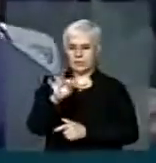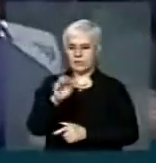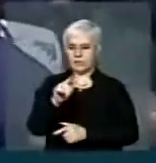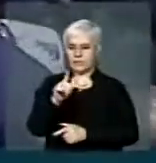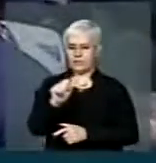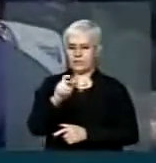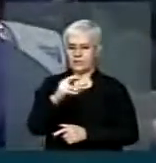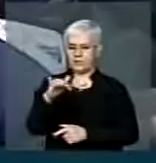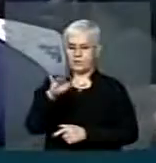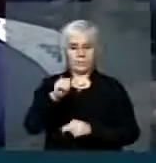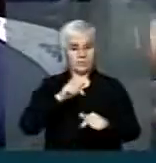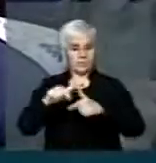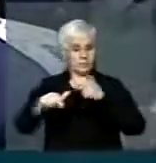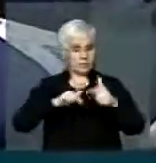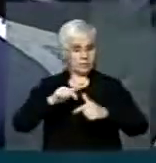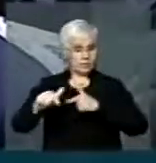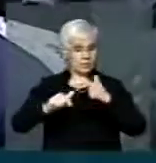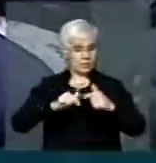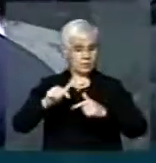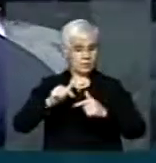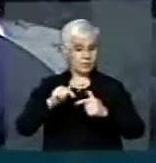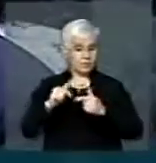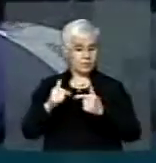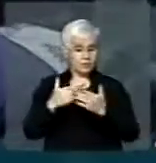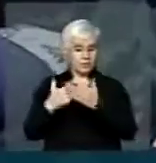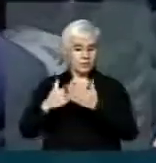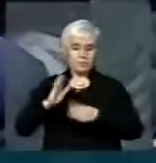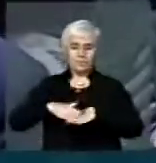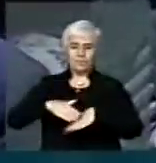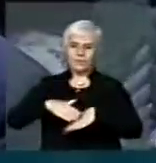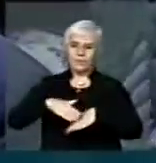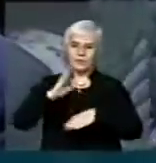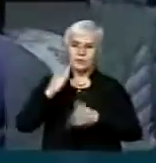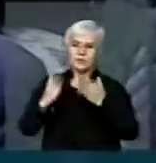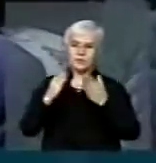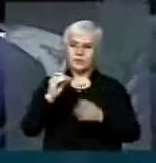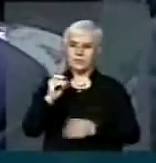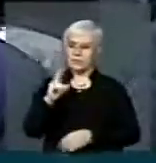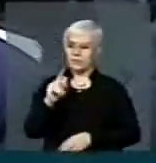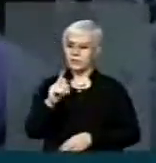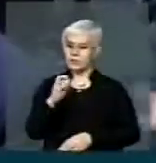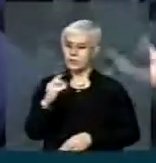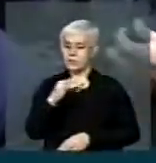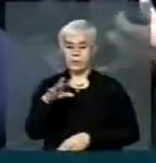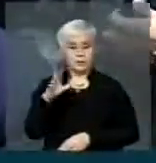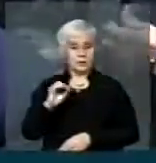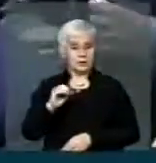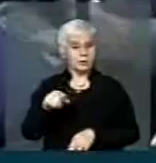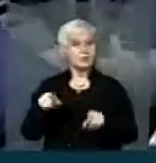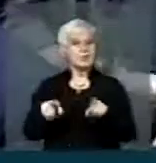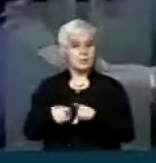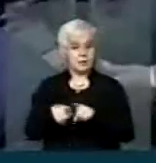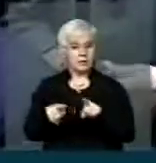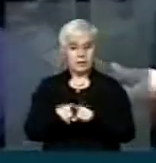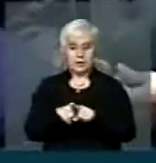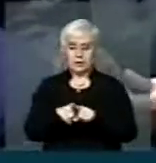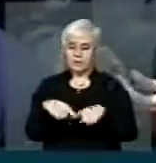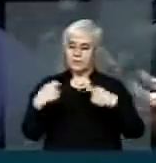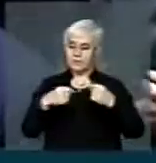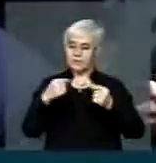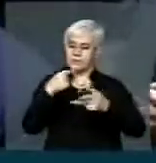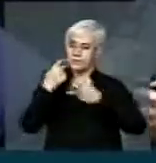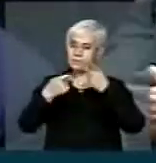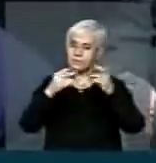setor, trabalham até muito mais organicamente do que qualquer outro tipo de produto químico. E mais ainda, nós temos que